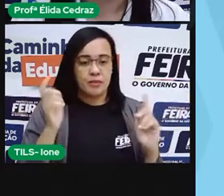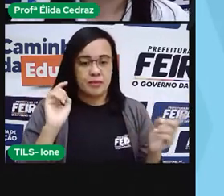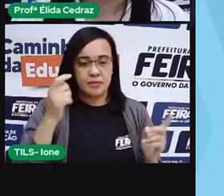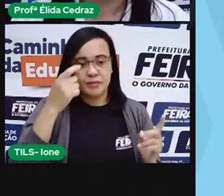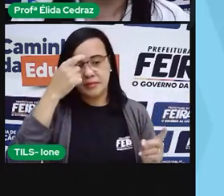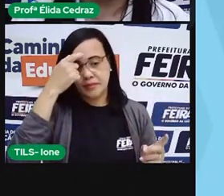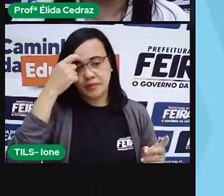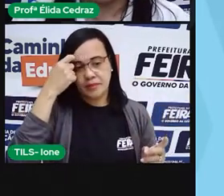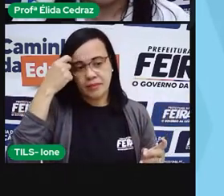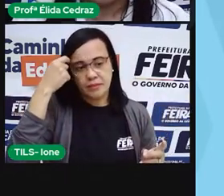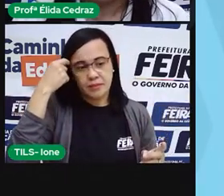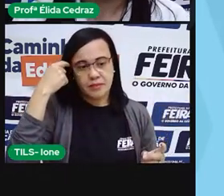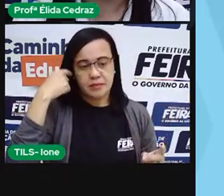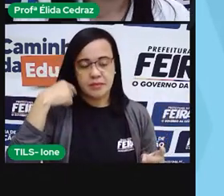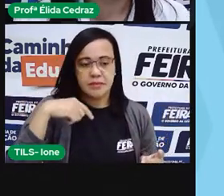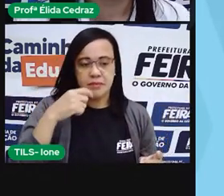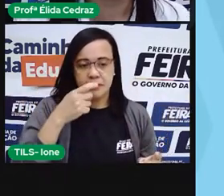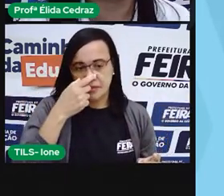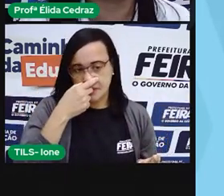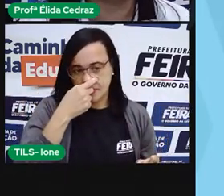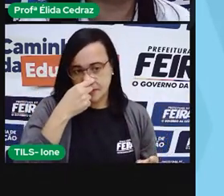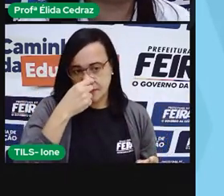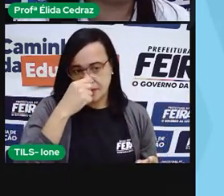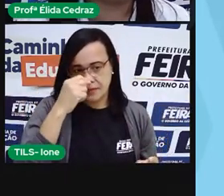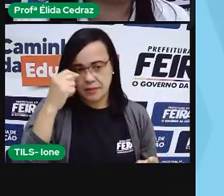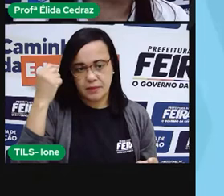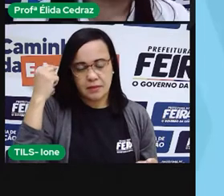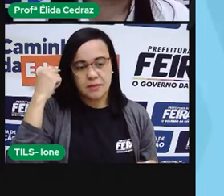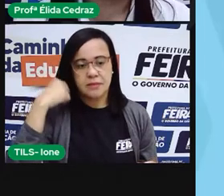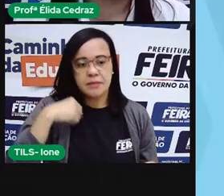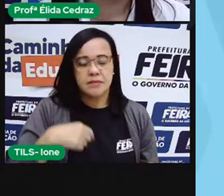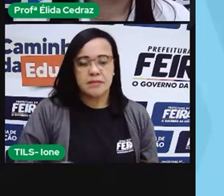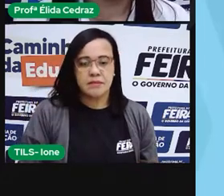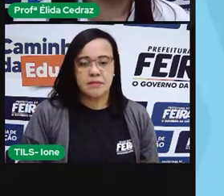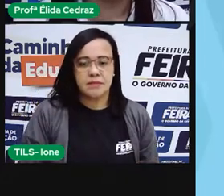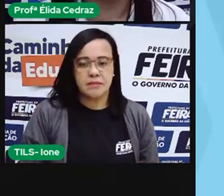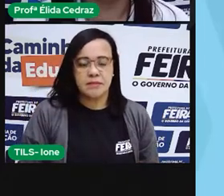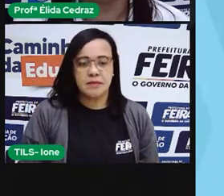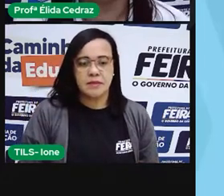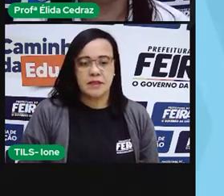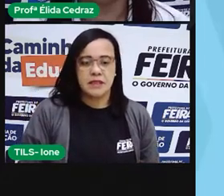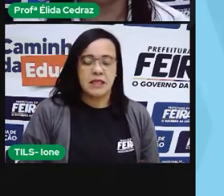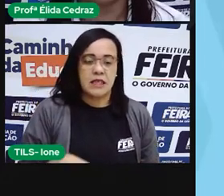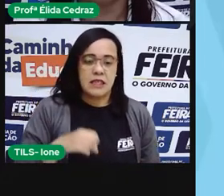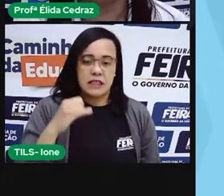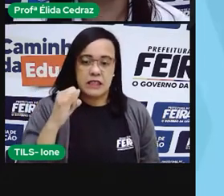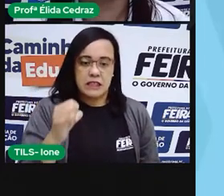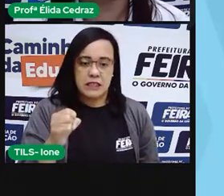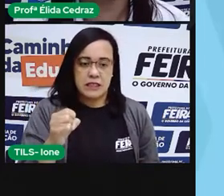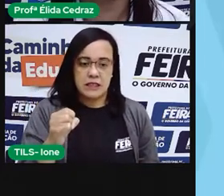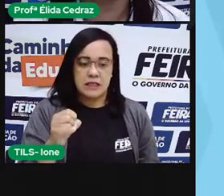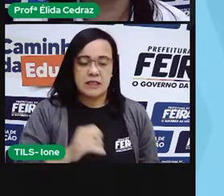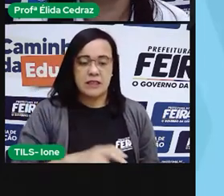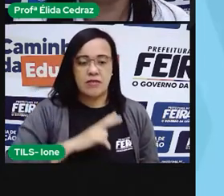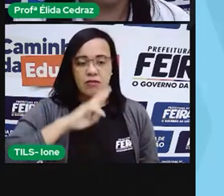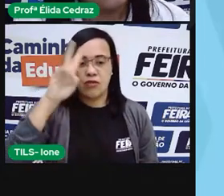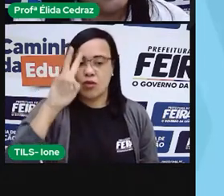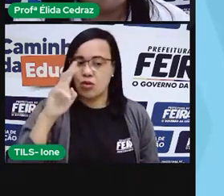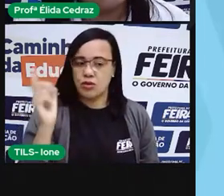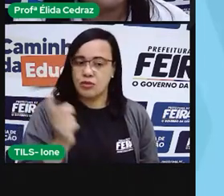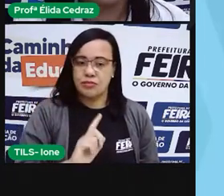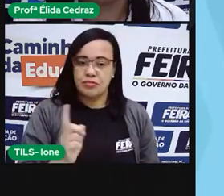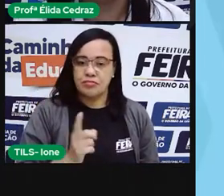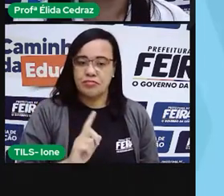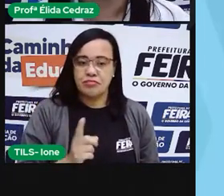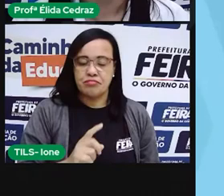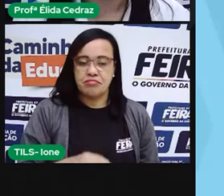Muito bem. Se o som não foi forte, não foi agudo, nós escrevemos com a letrinha E